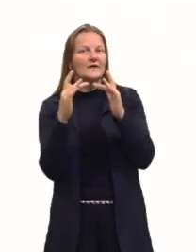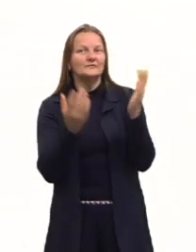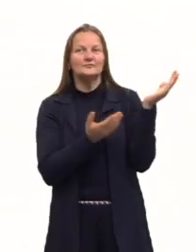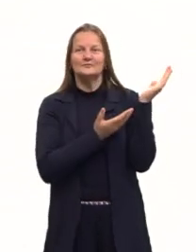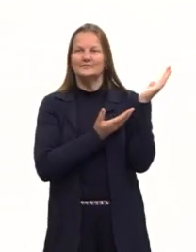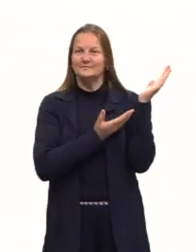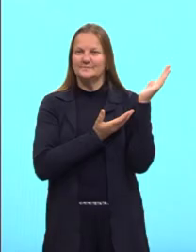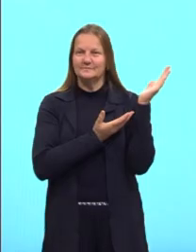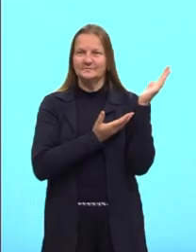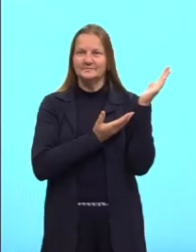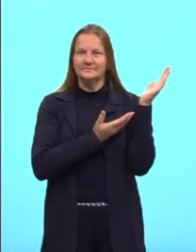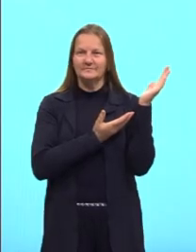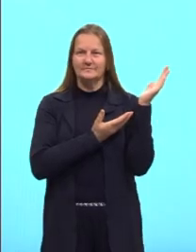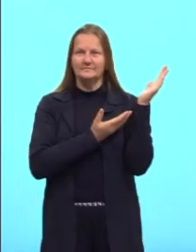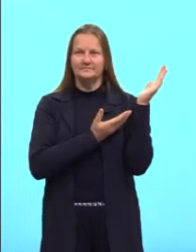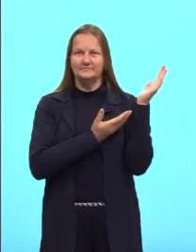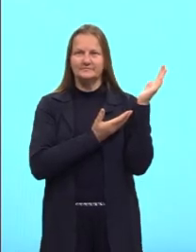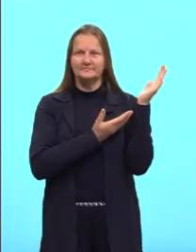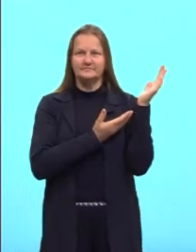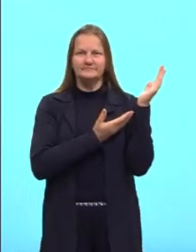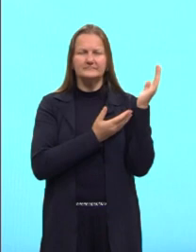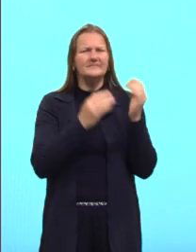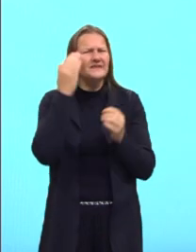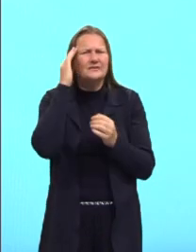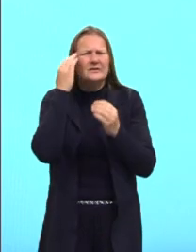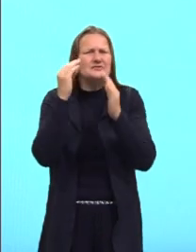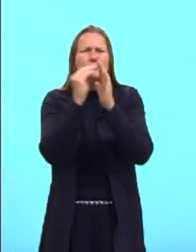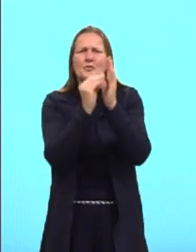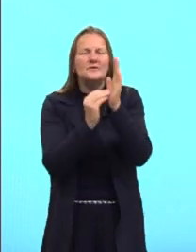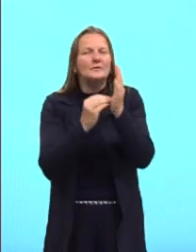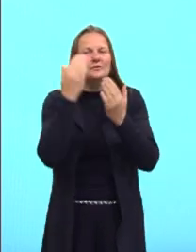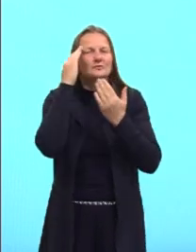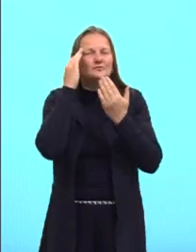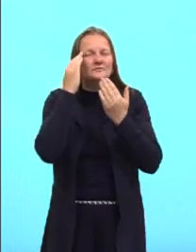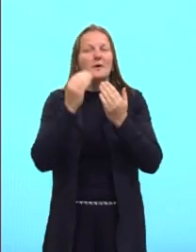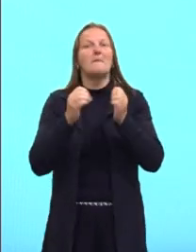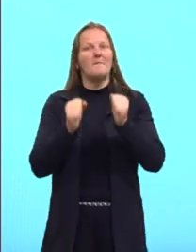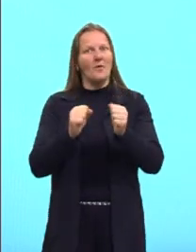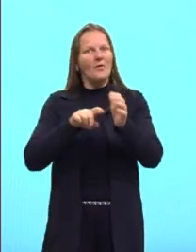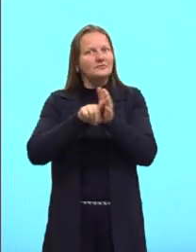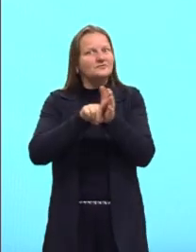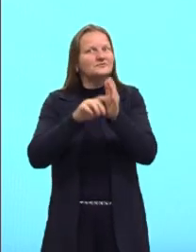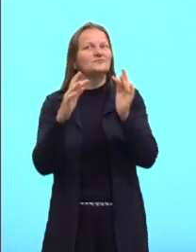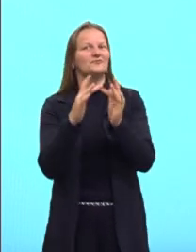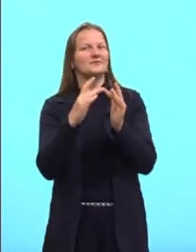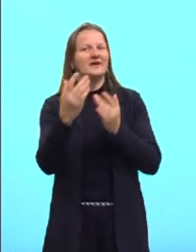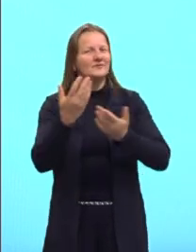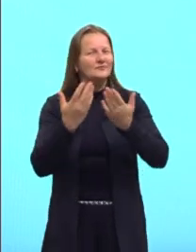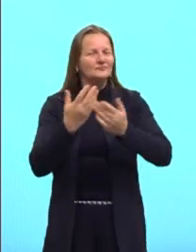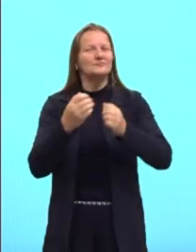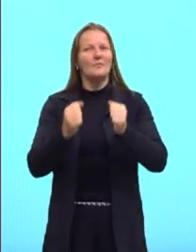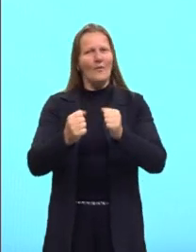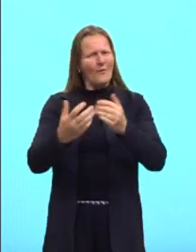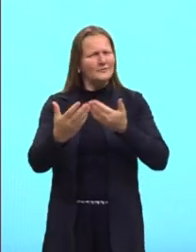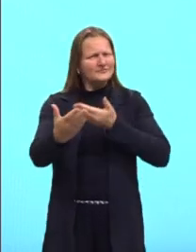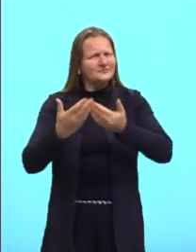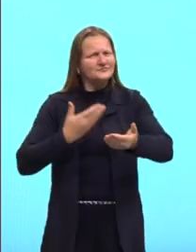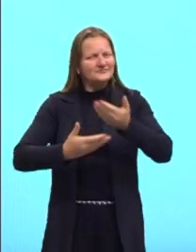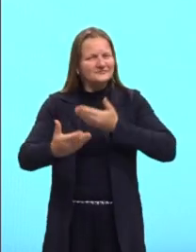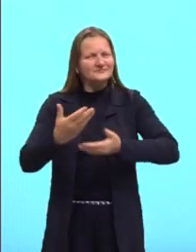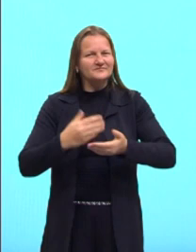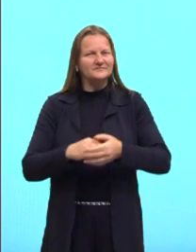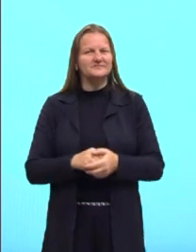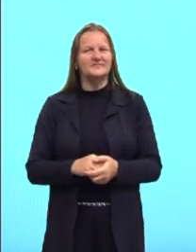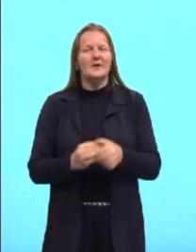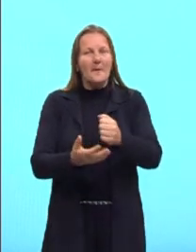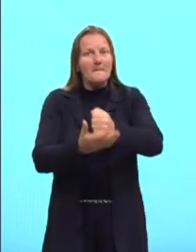contatos. Professor, eu não entendi muito bem a matéria X, gostaria que o senhor me desse mais uma luz. Tudo bem, vou lá, certo?